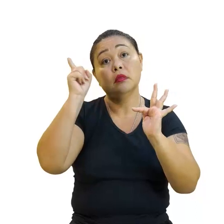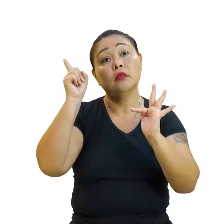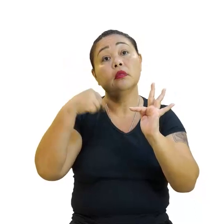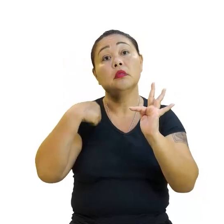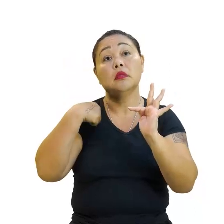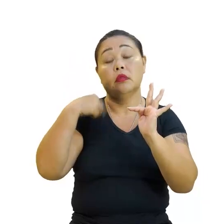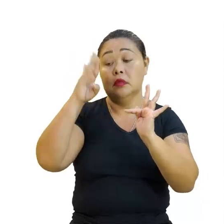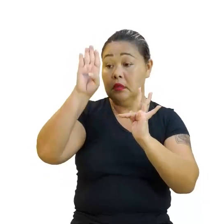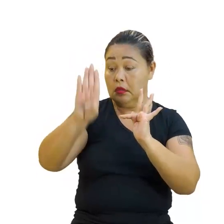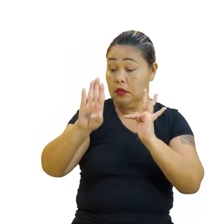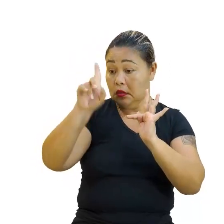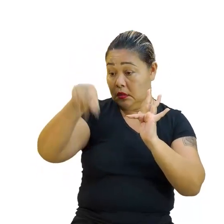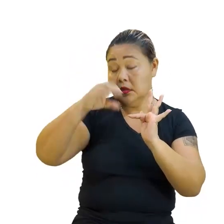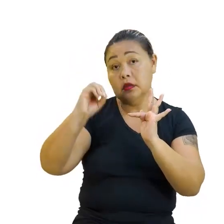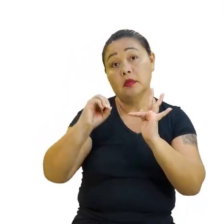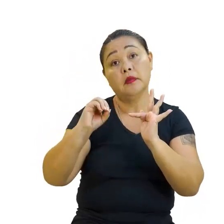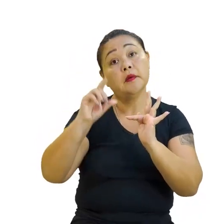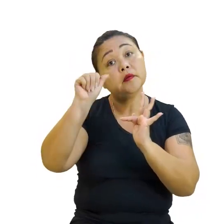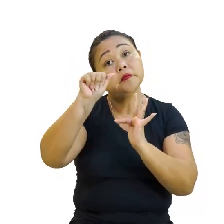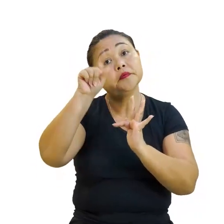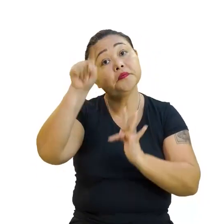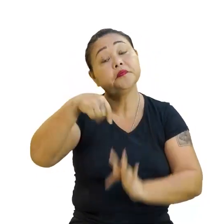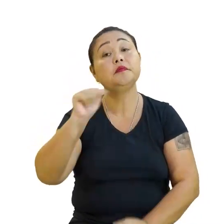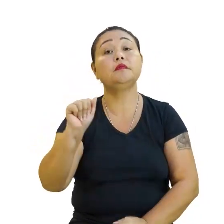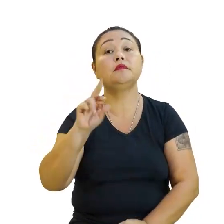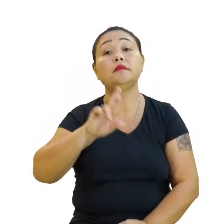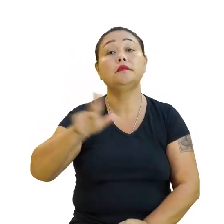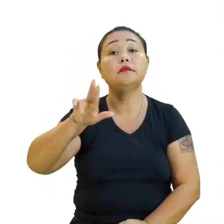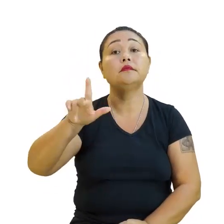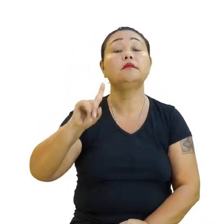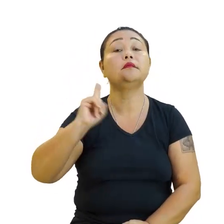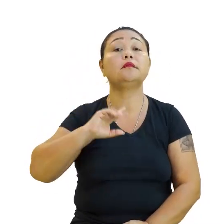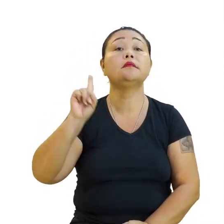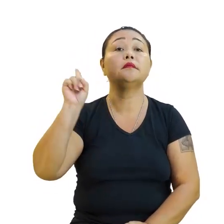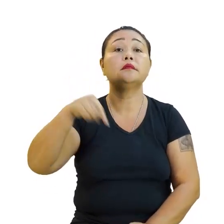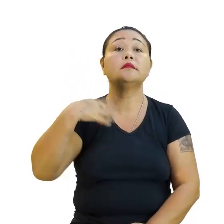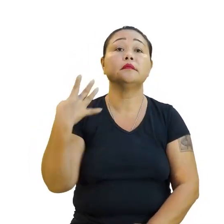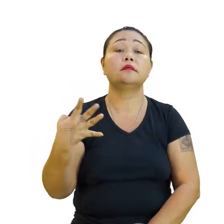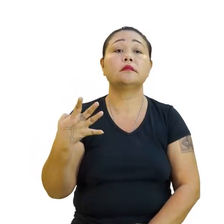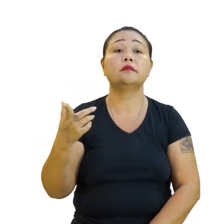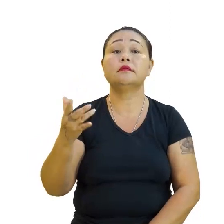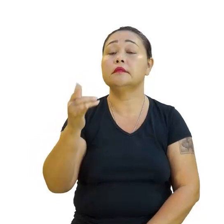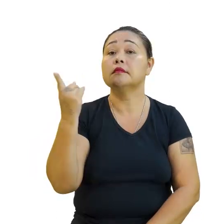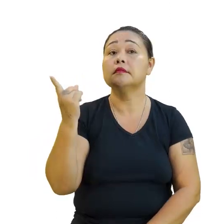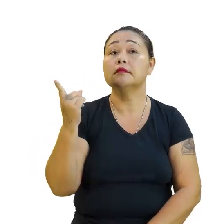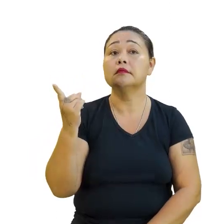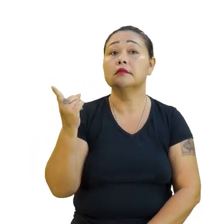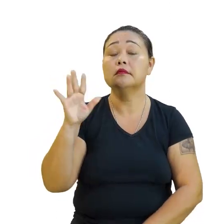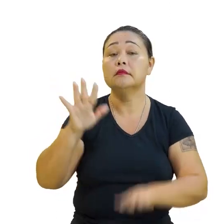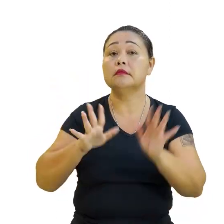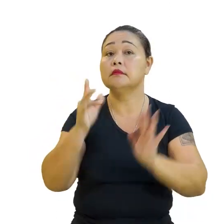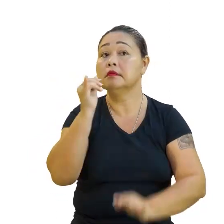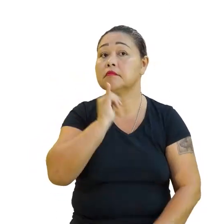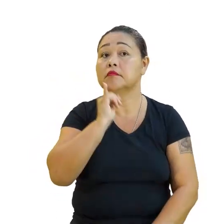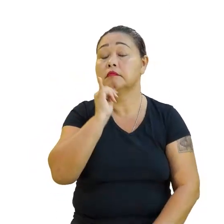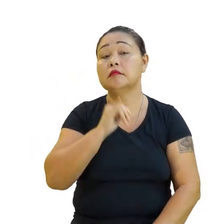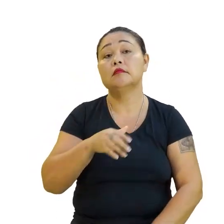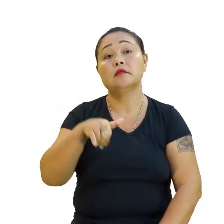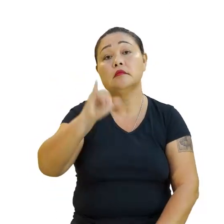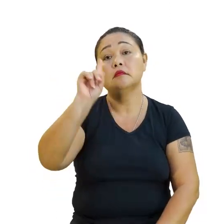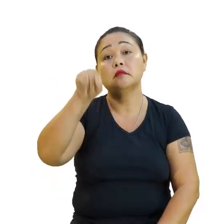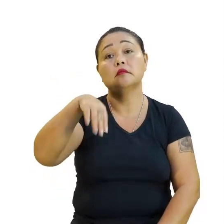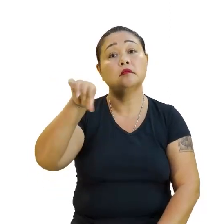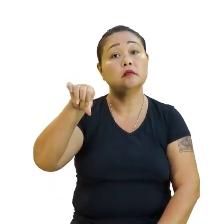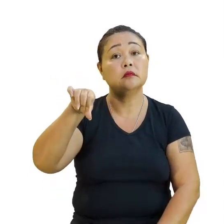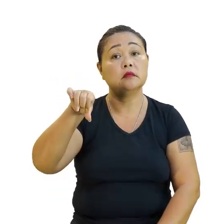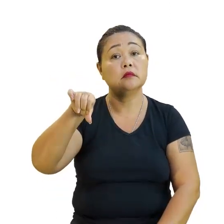b é 0 e o meu a, diferente de 0, é 4, né? Então, vamos ver aqui algumas demais. Por exemplo... Y igual